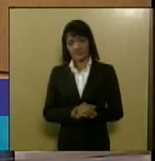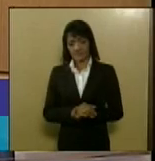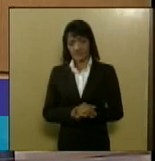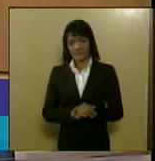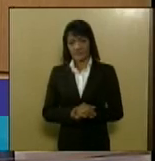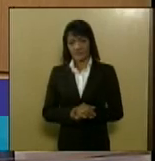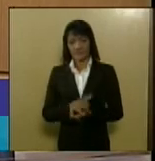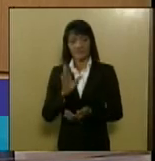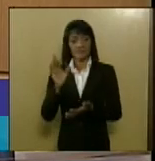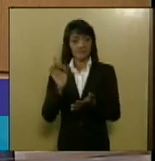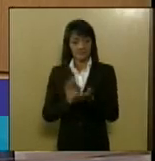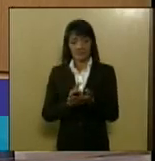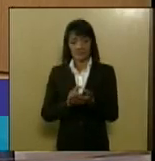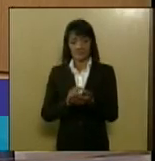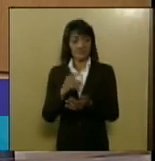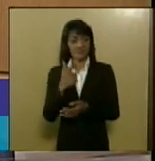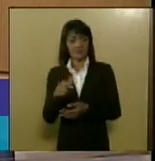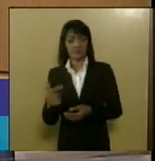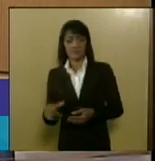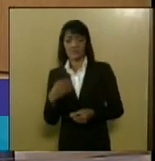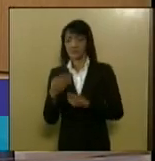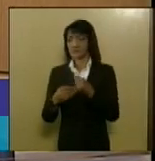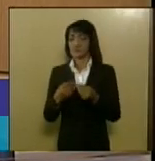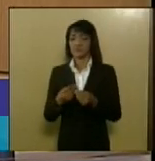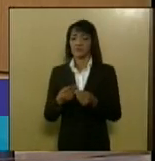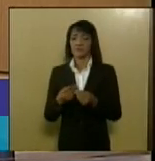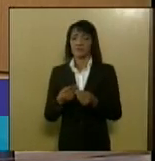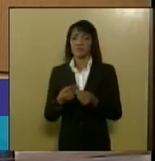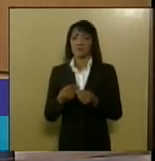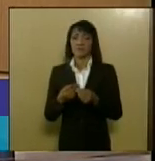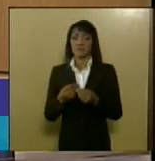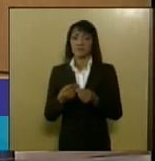monóxido de carbono já não existe mais na circulação sanguínea